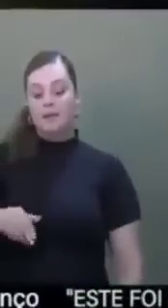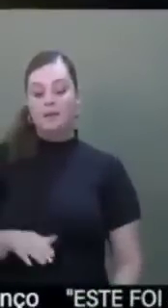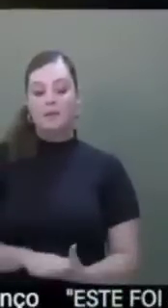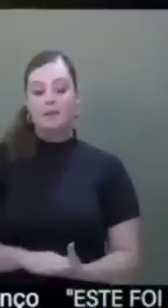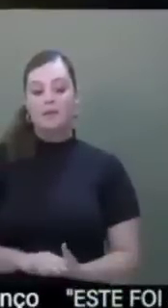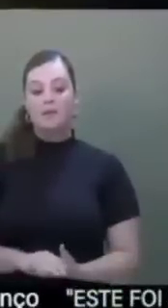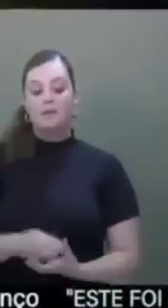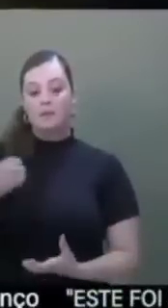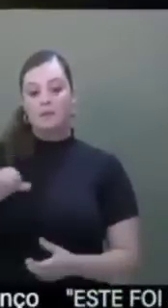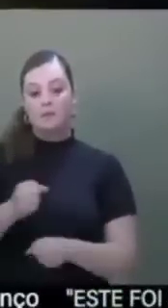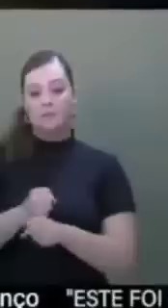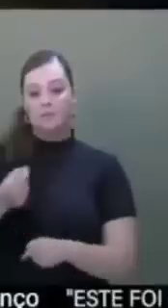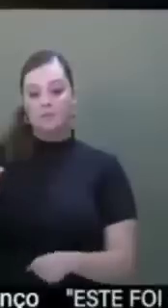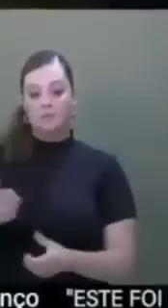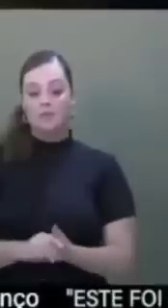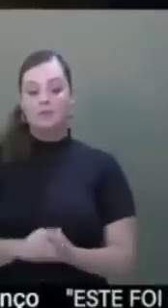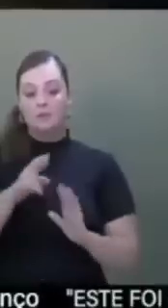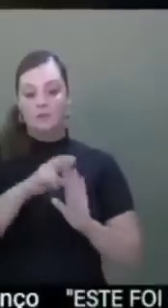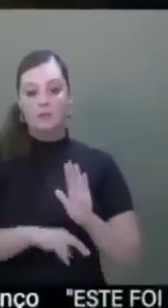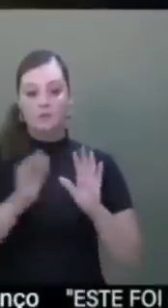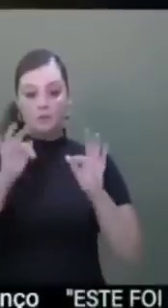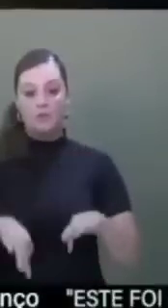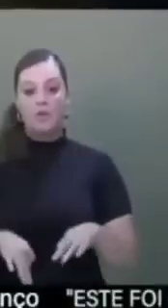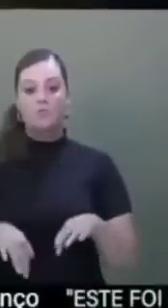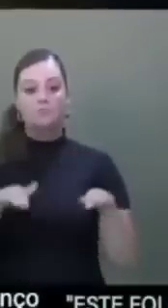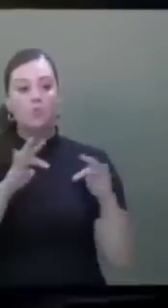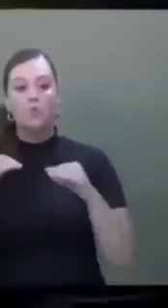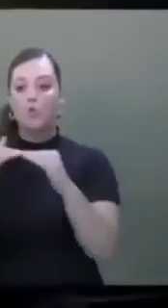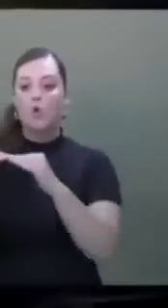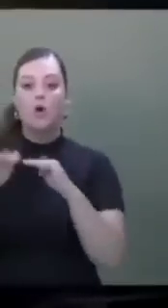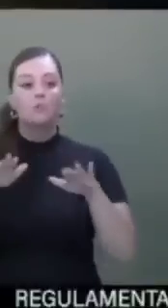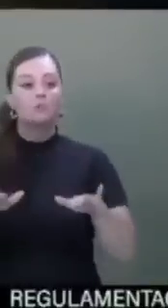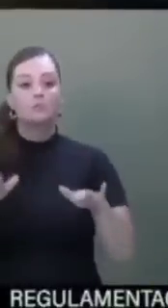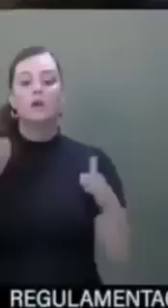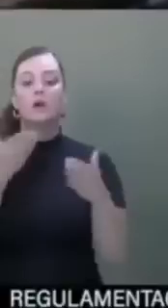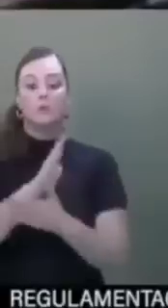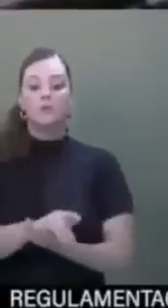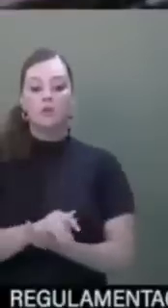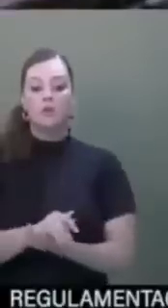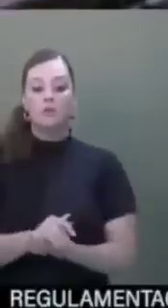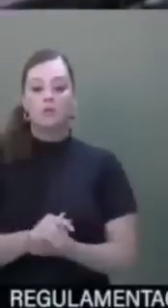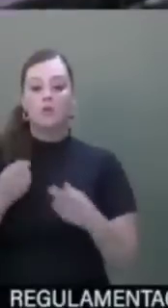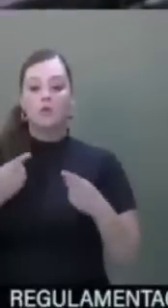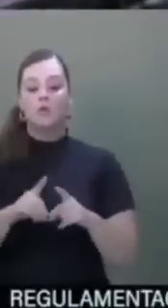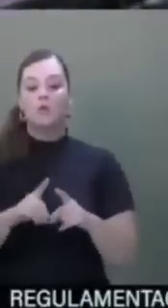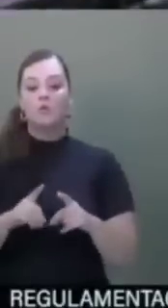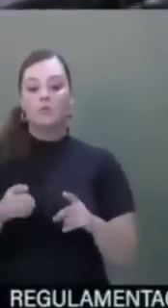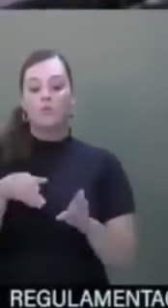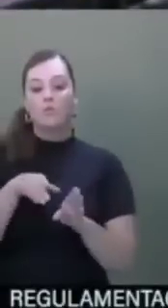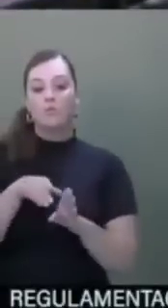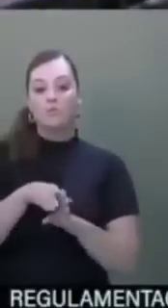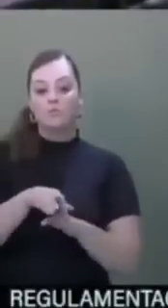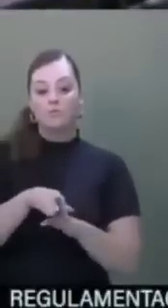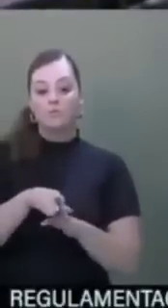As senhoras e senhores deputados que aprovam a redação final da matéria, permaneça como se encontram. Aprovada, contra o voto do Partido Novo.